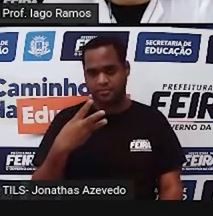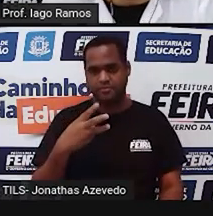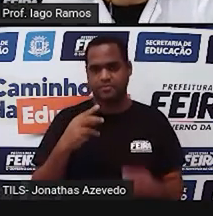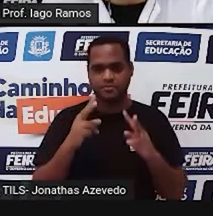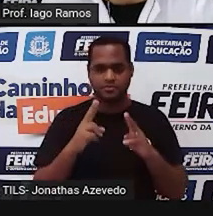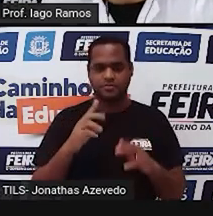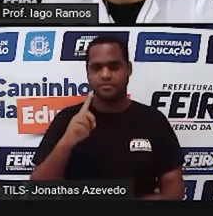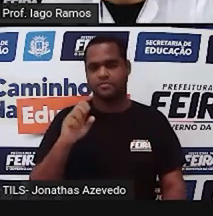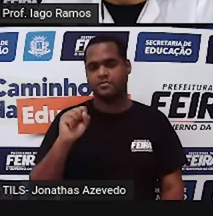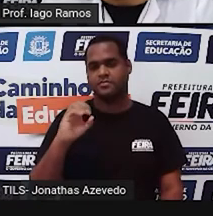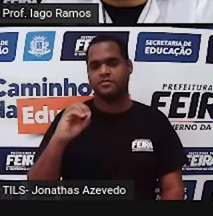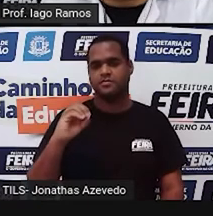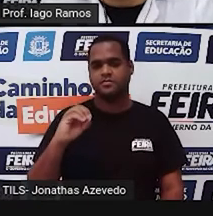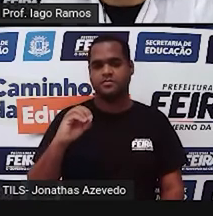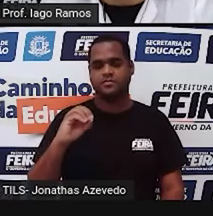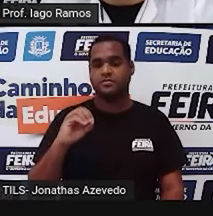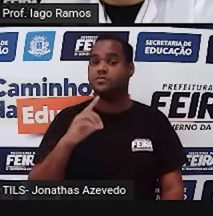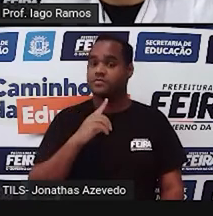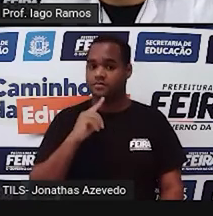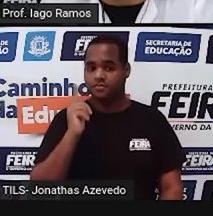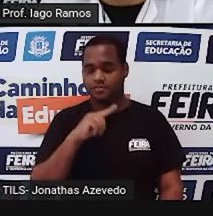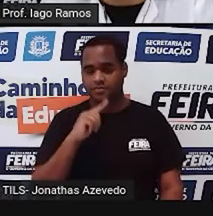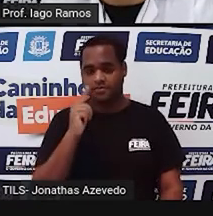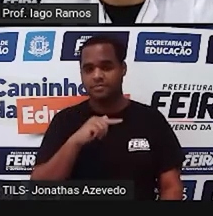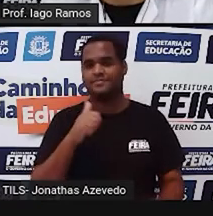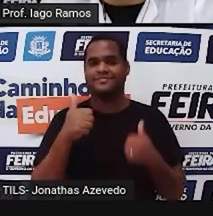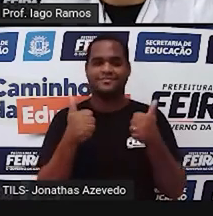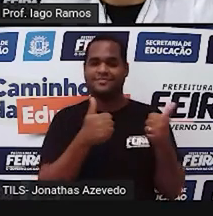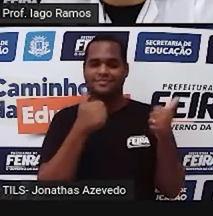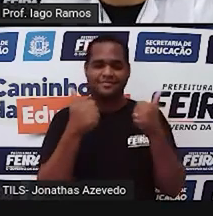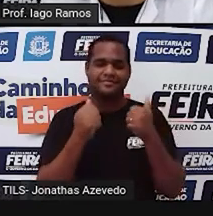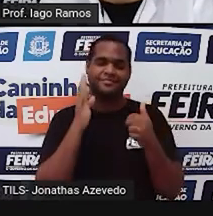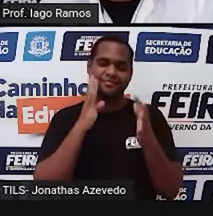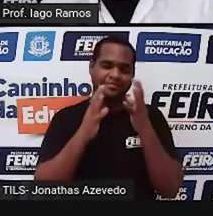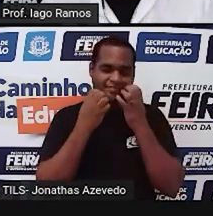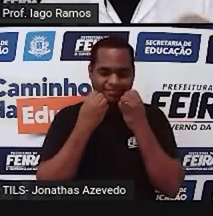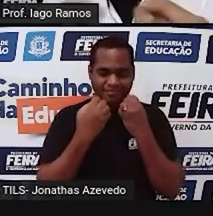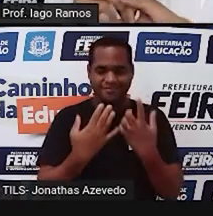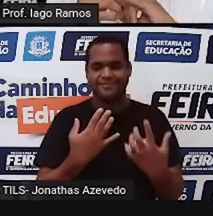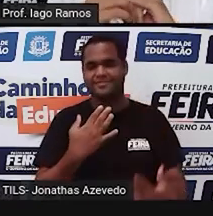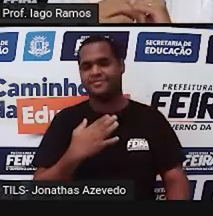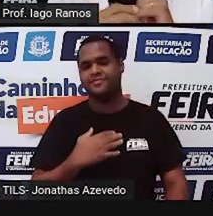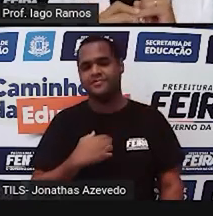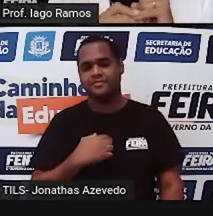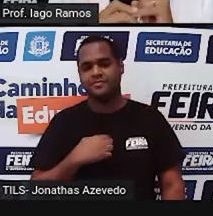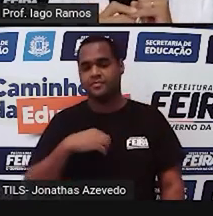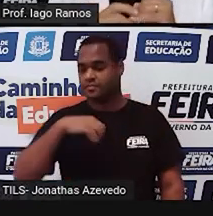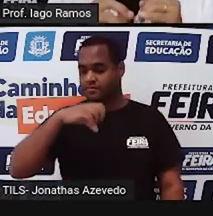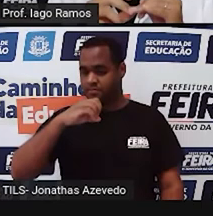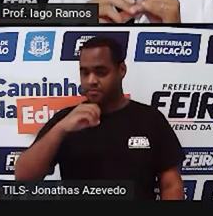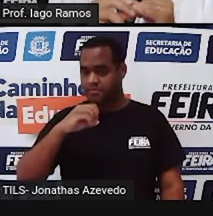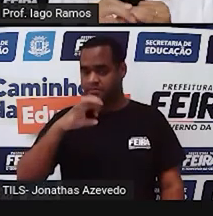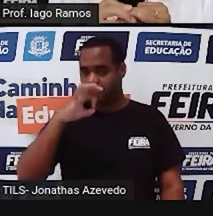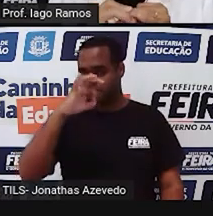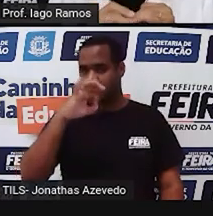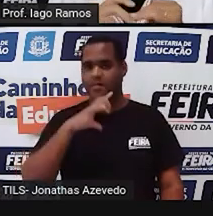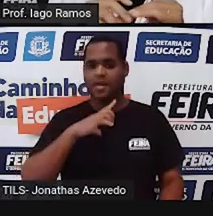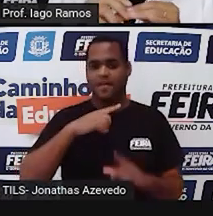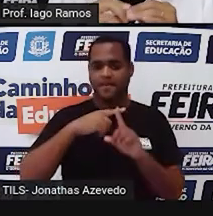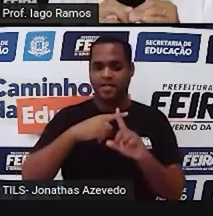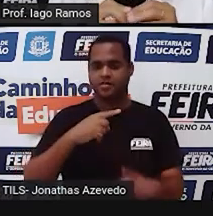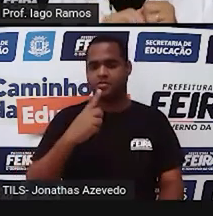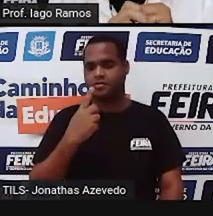a 180. Caraca, que coisa massa, olha que bacana isso. Um ângulo de 90 graus, mais o de